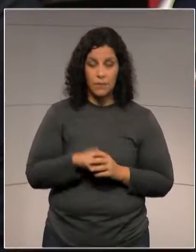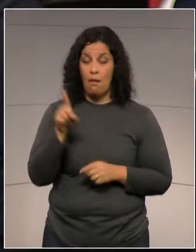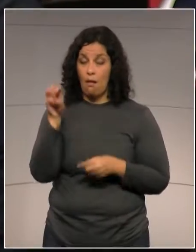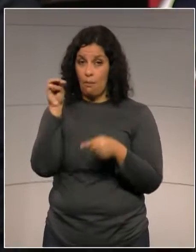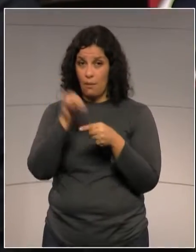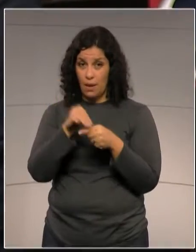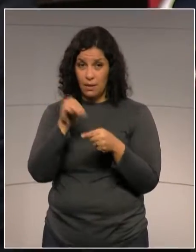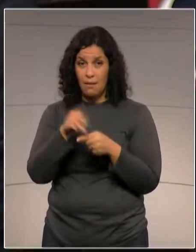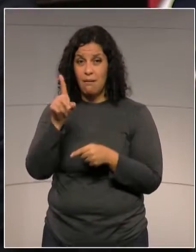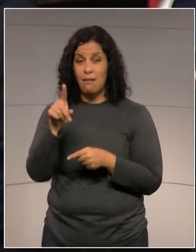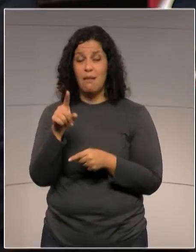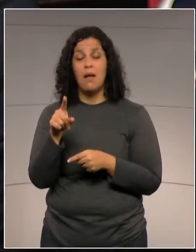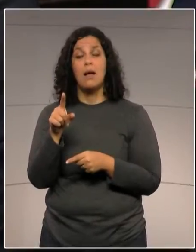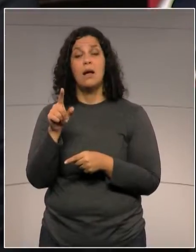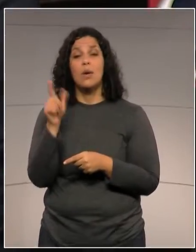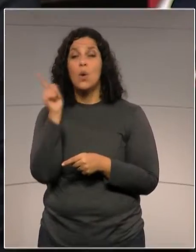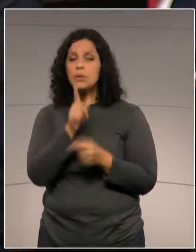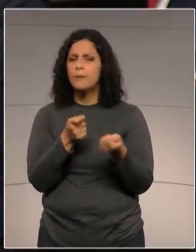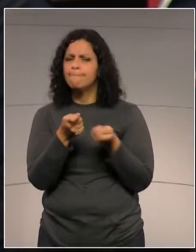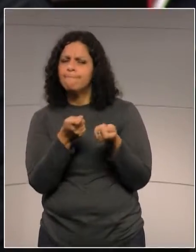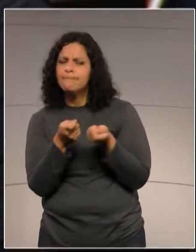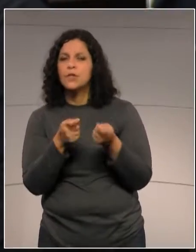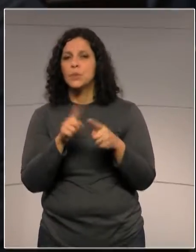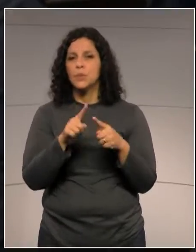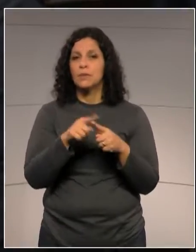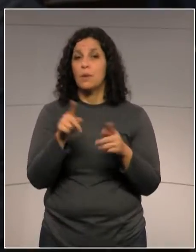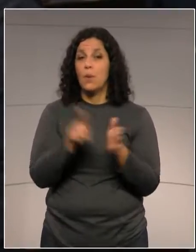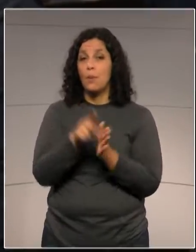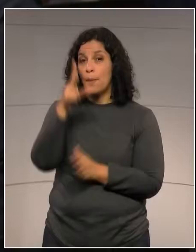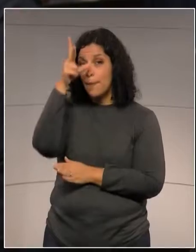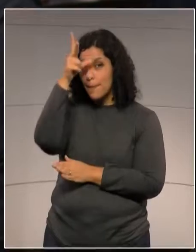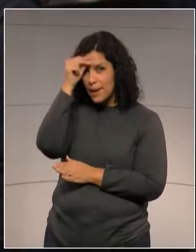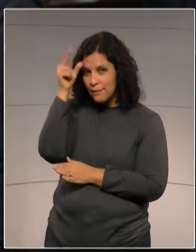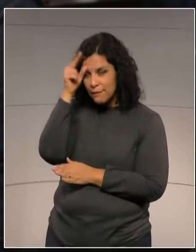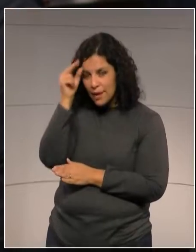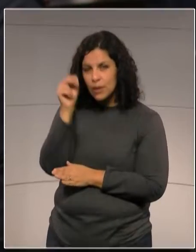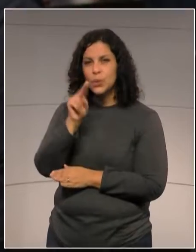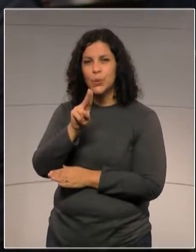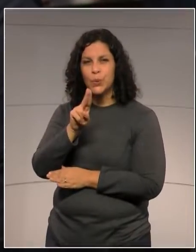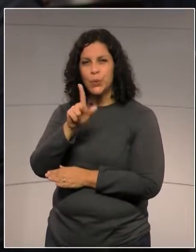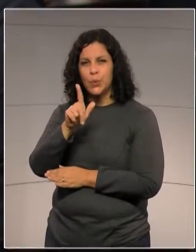Maringá, a situação só está controlável porque o prefeito Ulisses